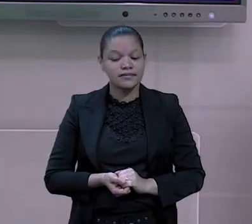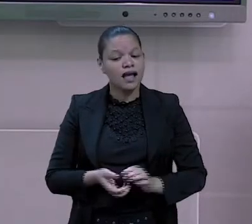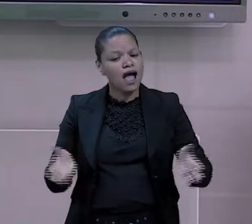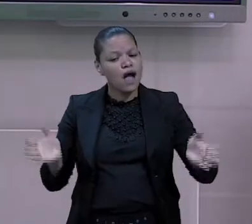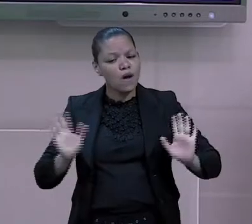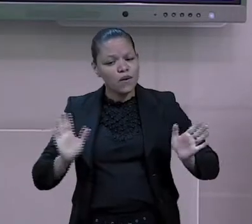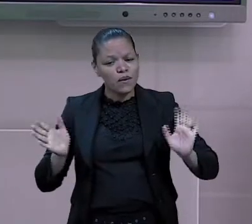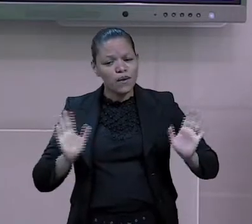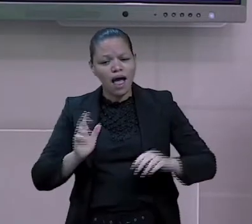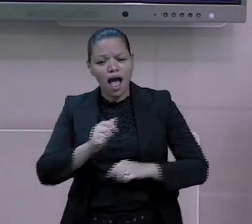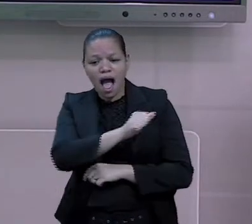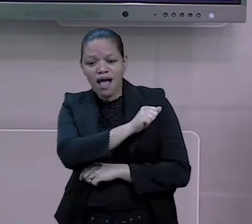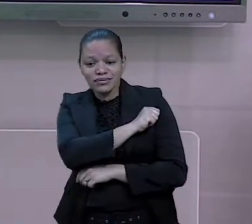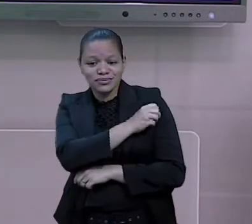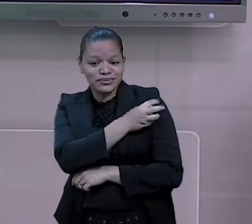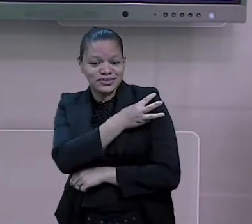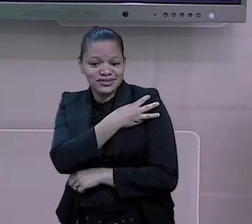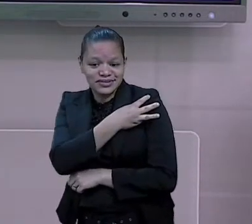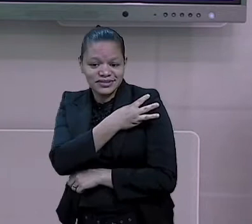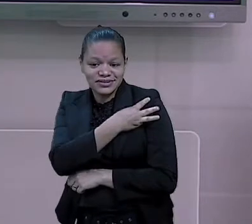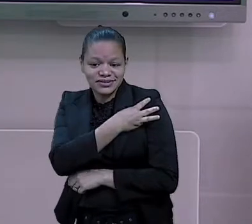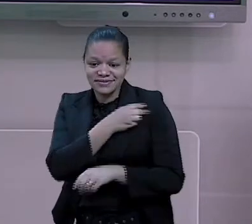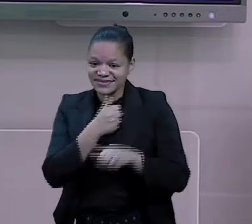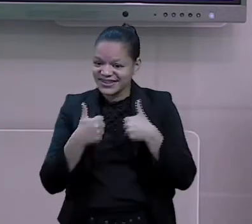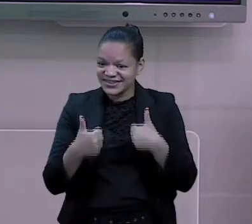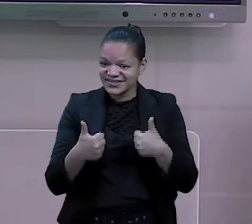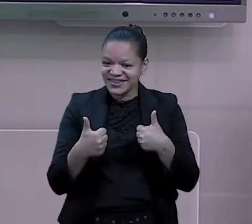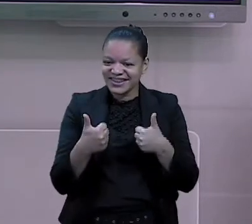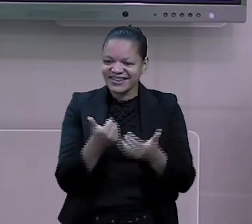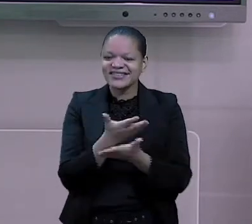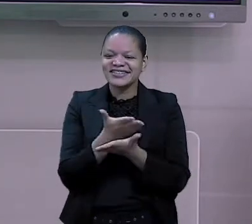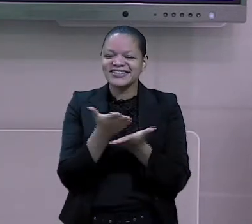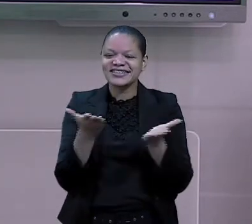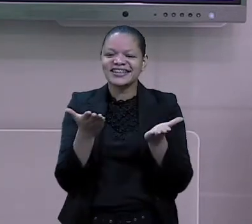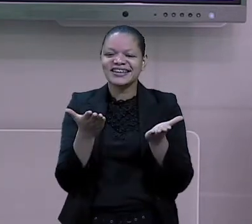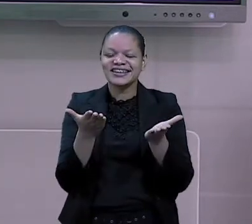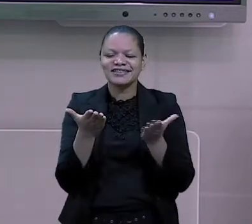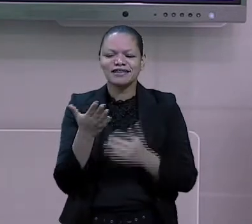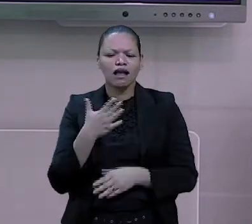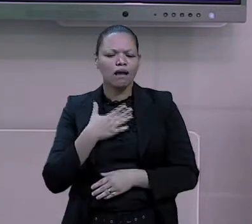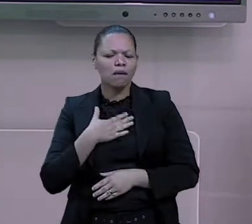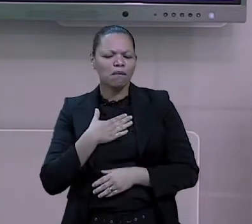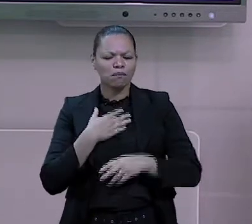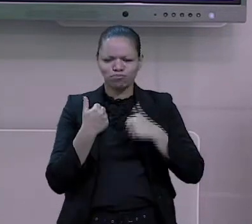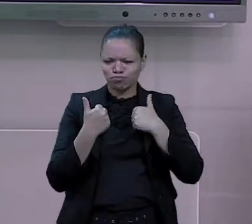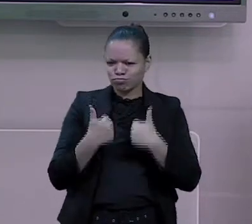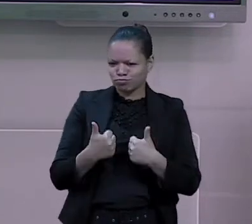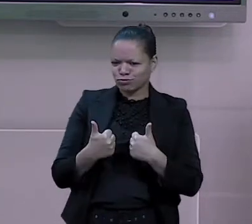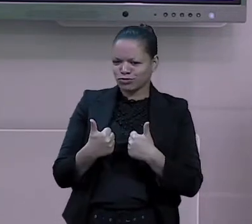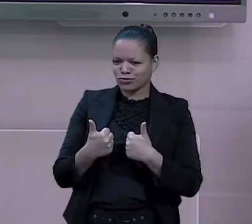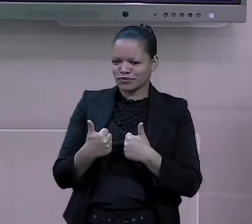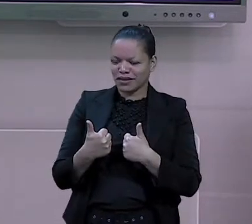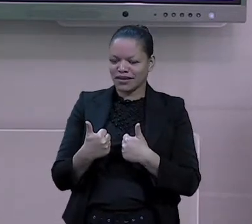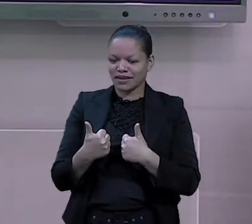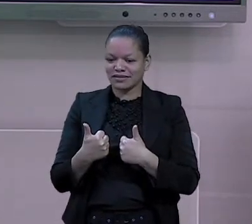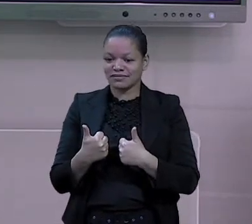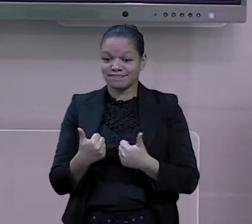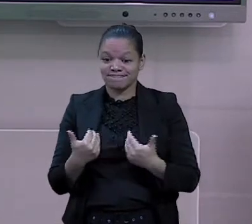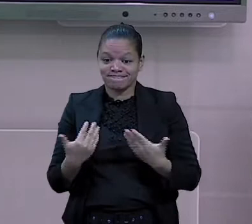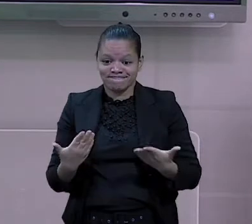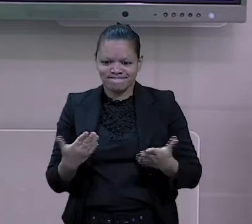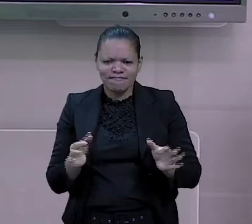Olá, estudantes do terceiro ano! Tudo bem com vocês? Comigo está tudo maravilhoso! Bom,